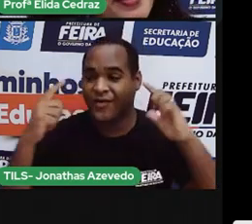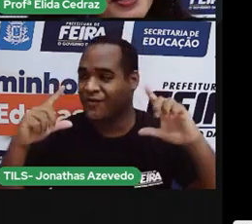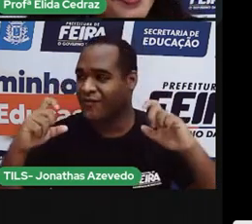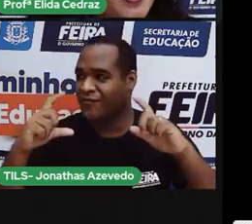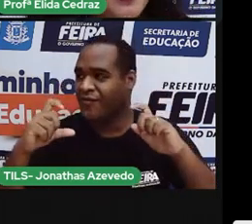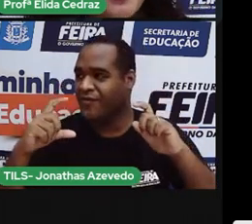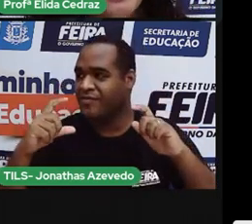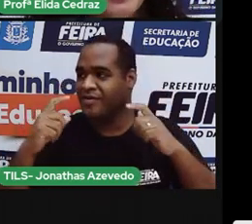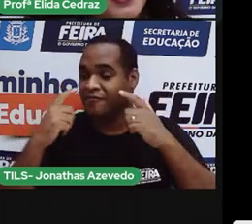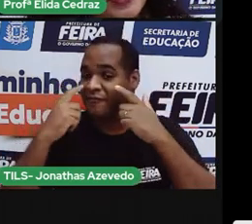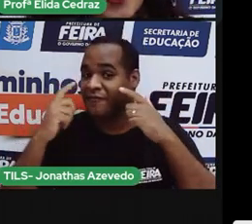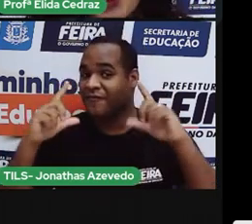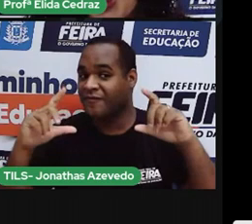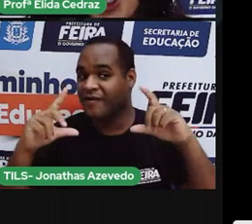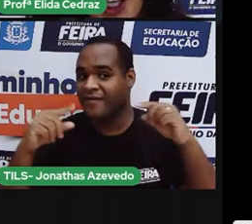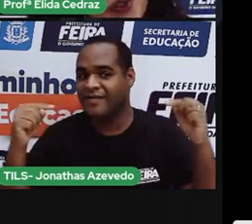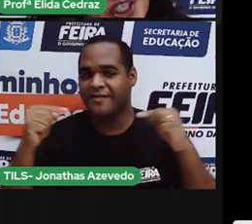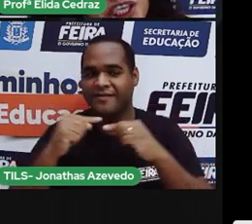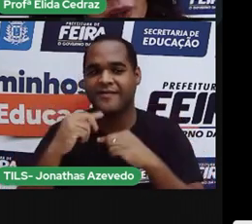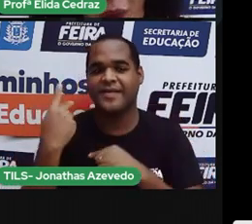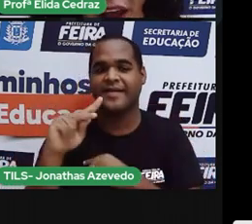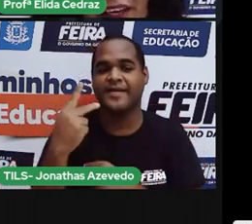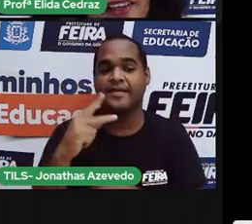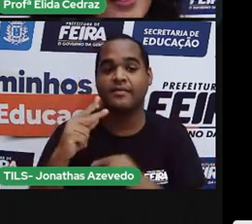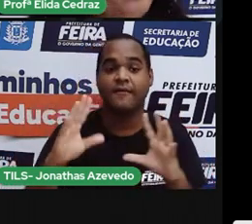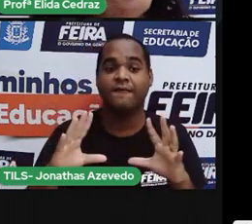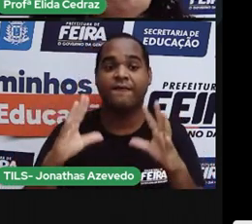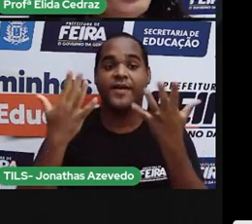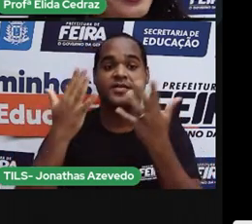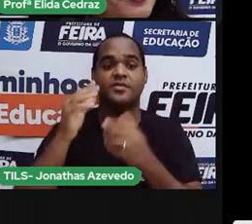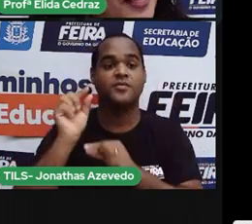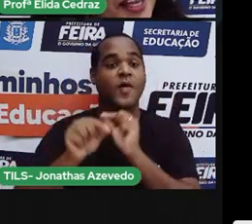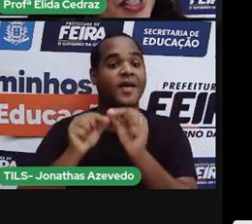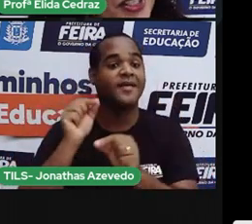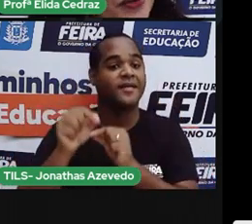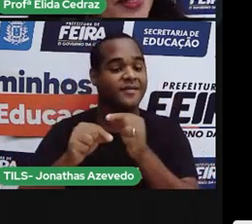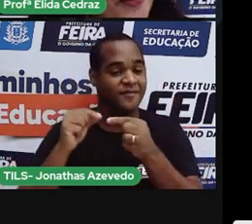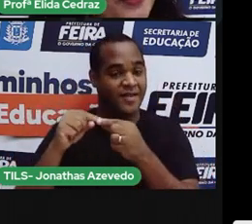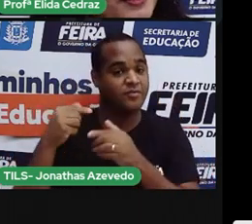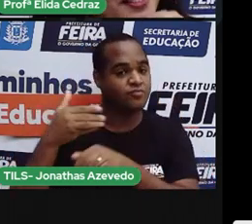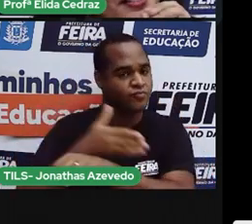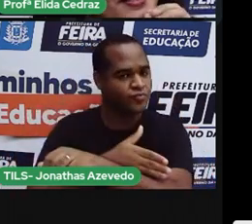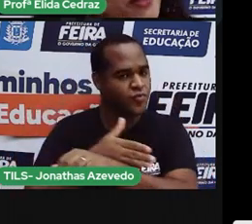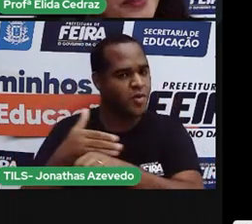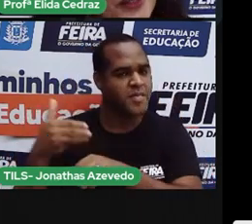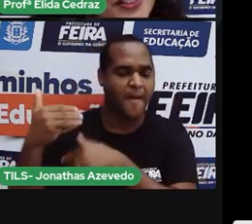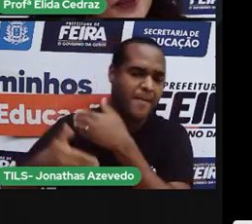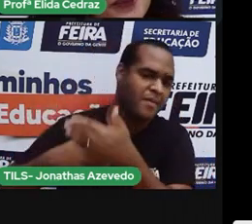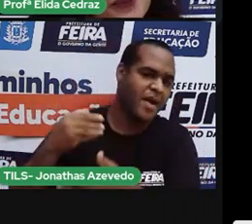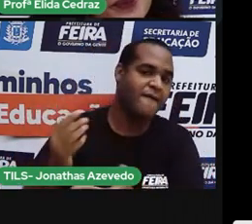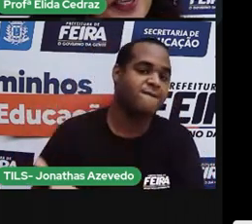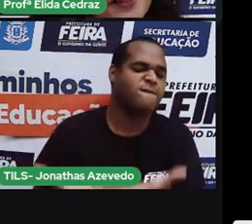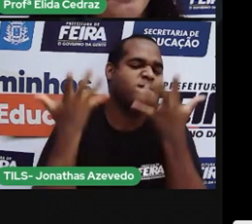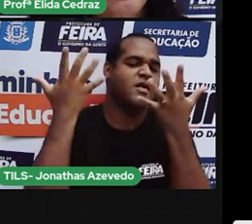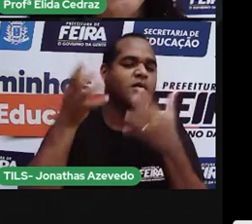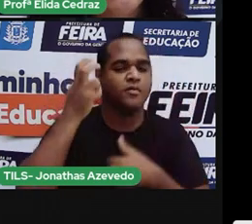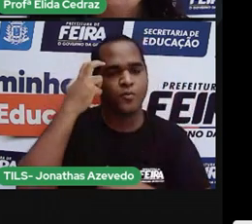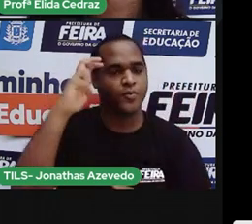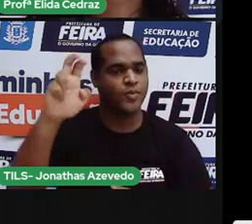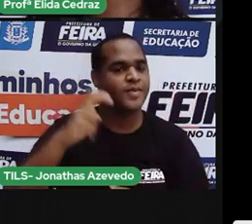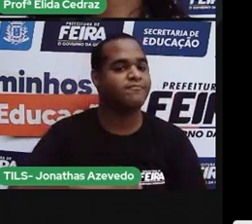qual é a festa que é realizada no Distrito de Jaguara, uma festa tradicional que exalta a nossa cultura?